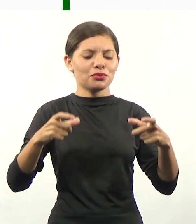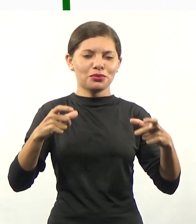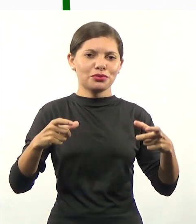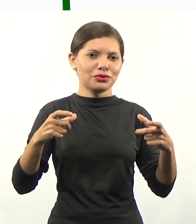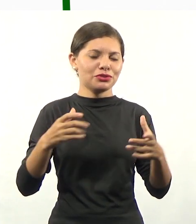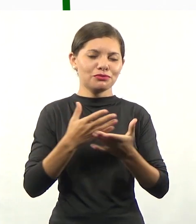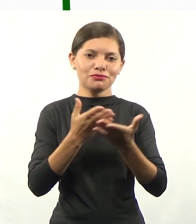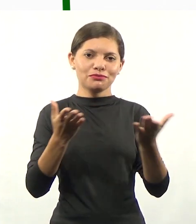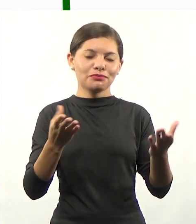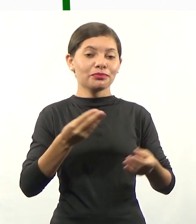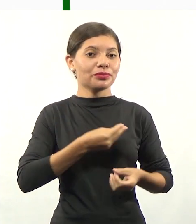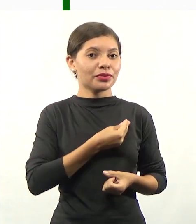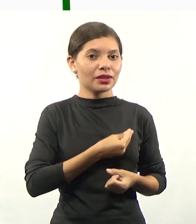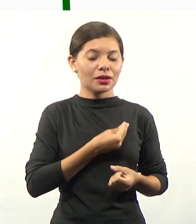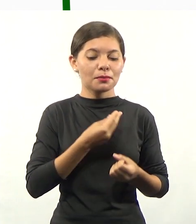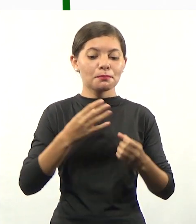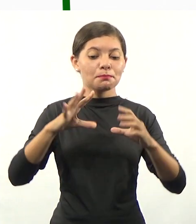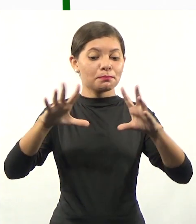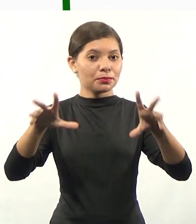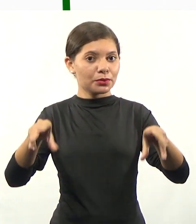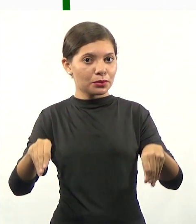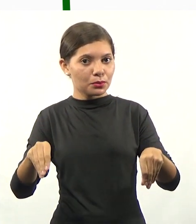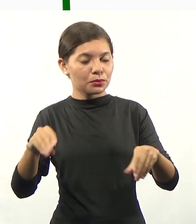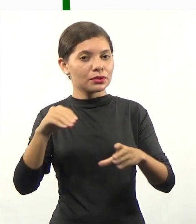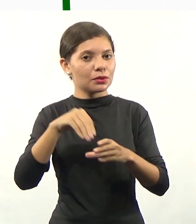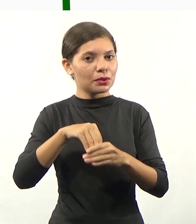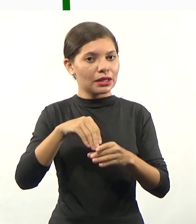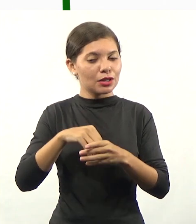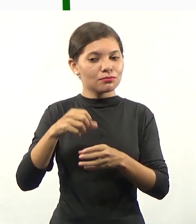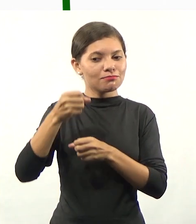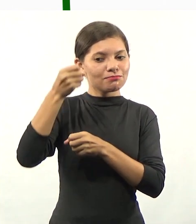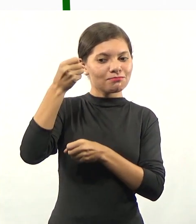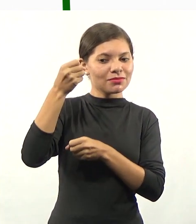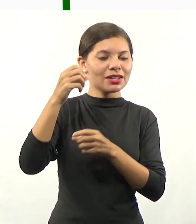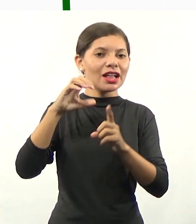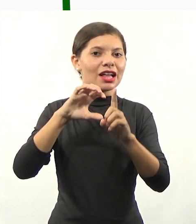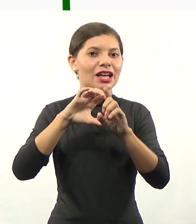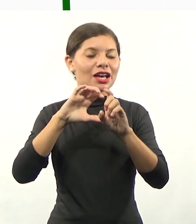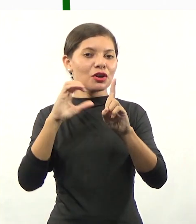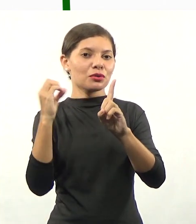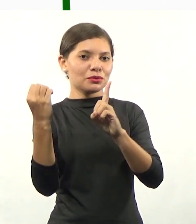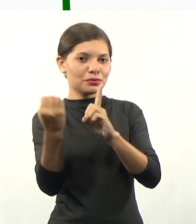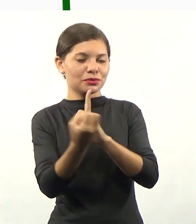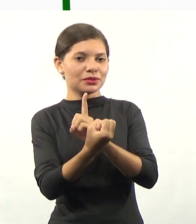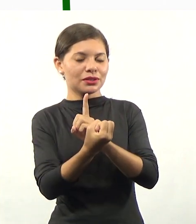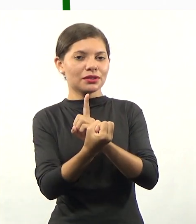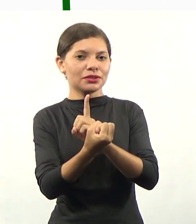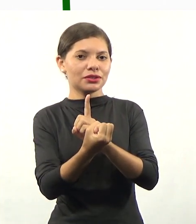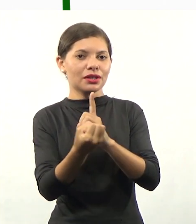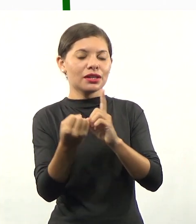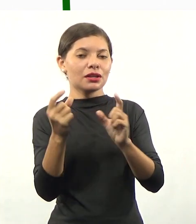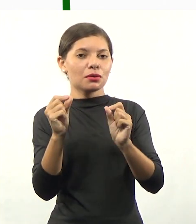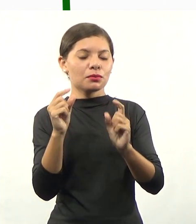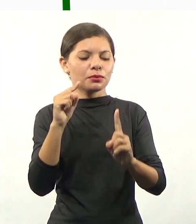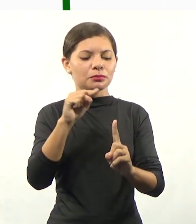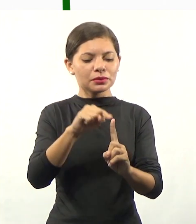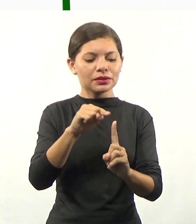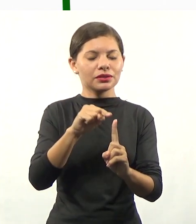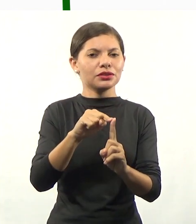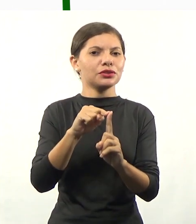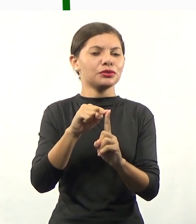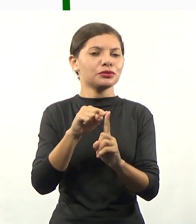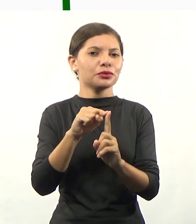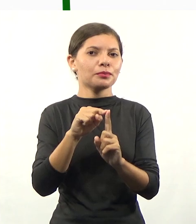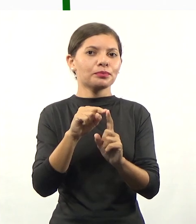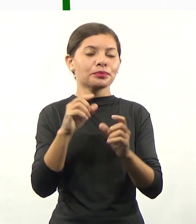de onde você vai participar. Mas todos estão dentro do guarda-chuva comunidade. Ou seja, a intenção